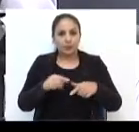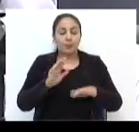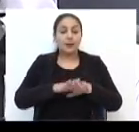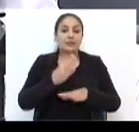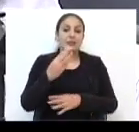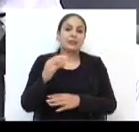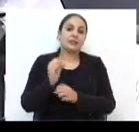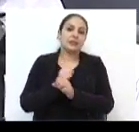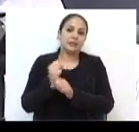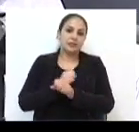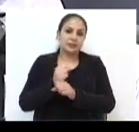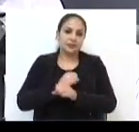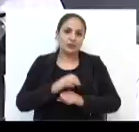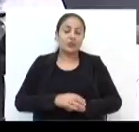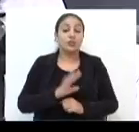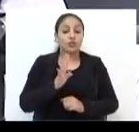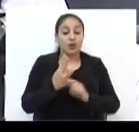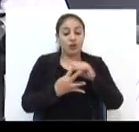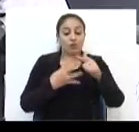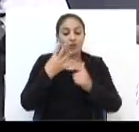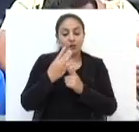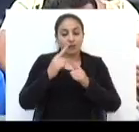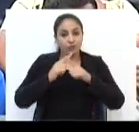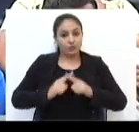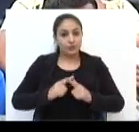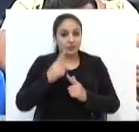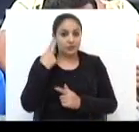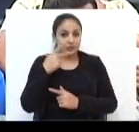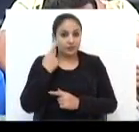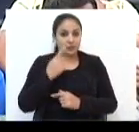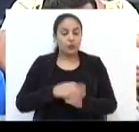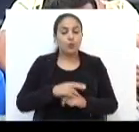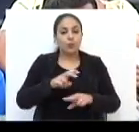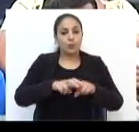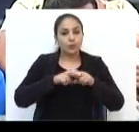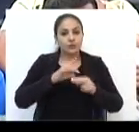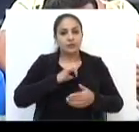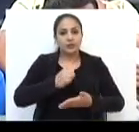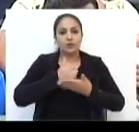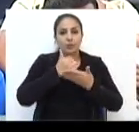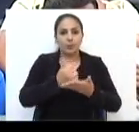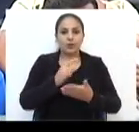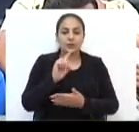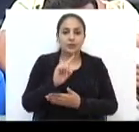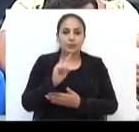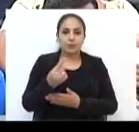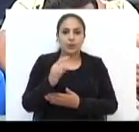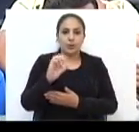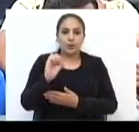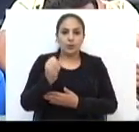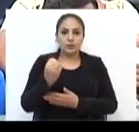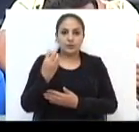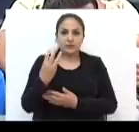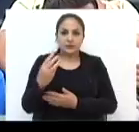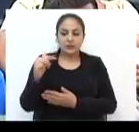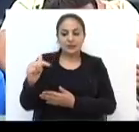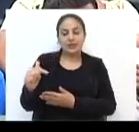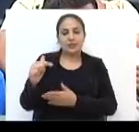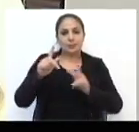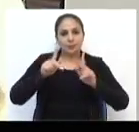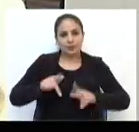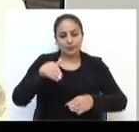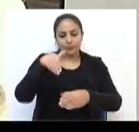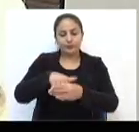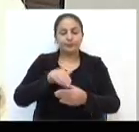PMDBista irá para o seu quarto mandato. Para isso, contou com o apoio de 1.837 eleitores.